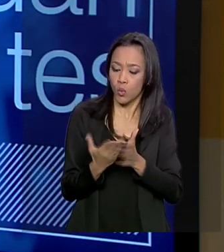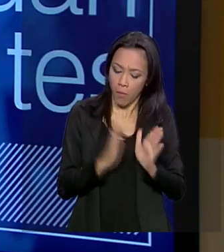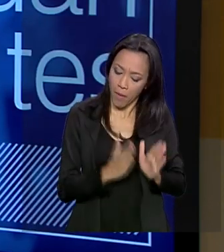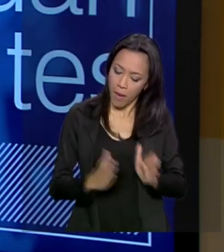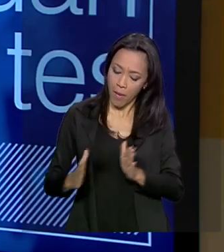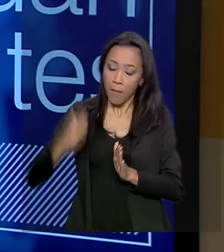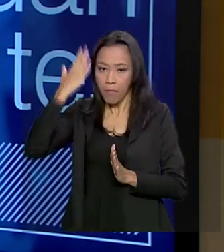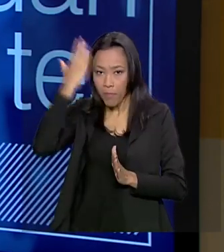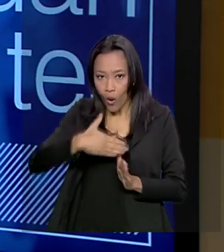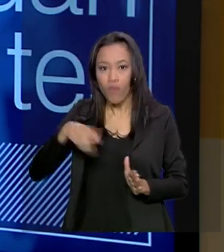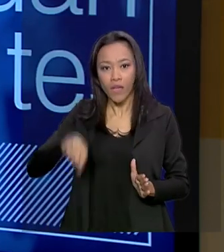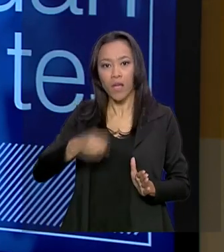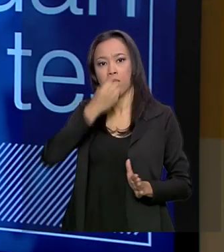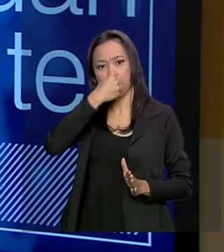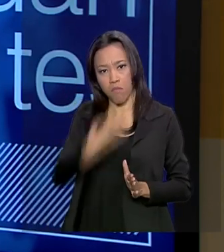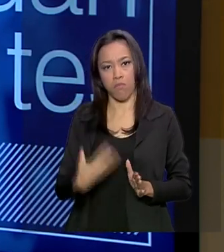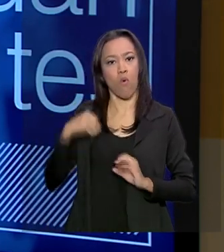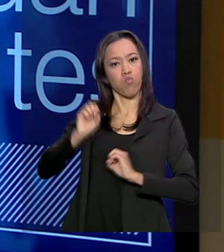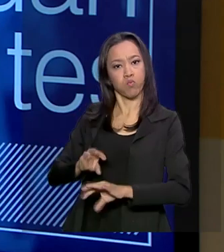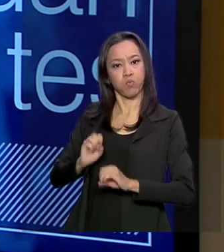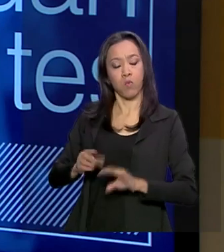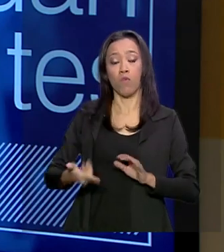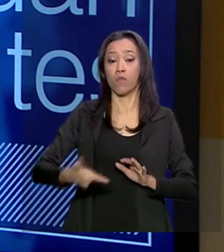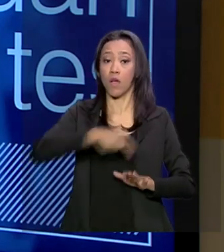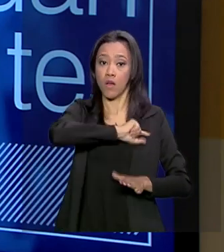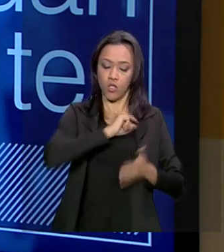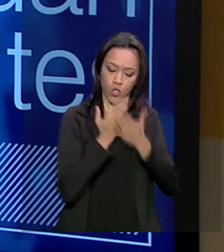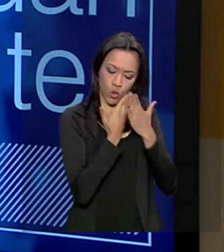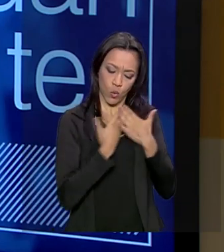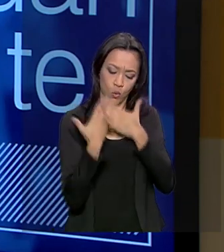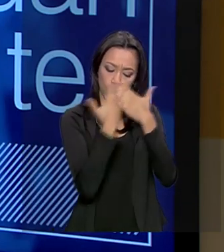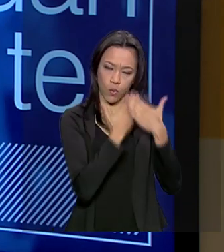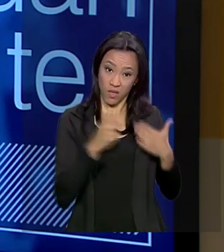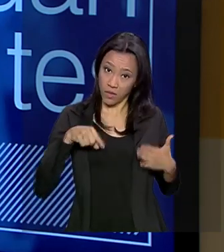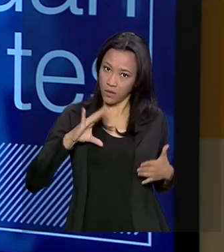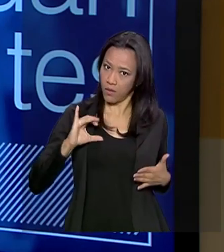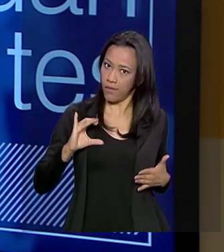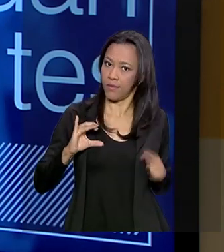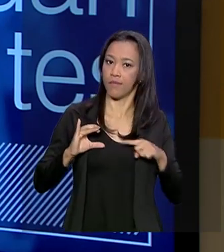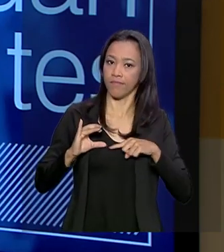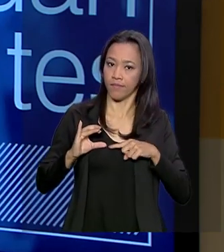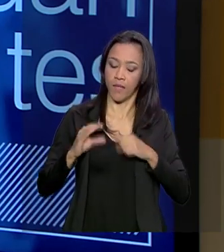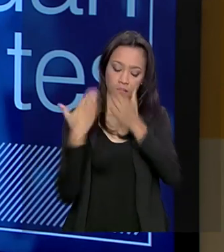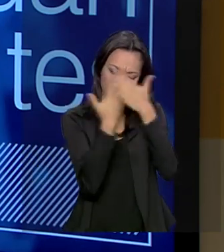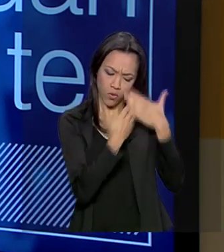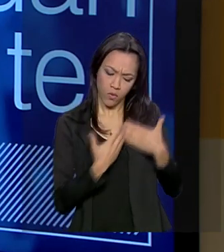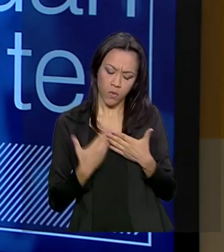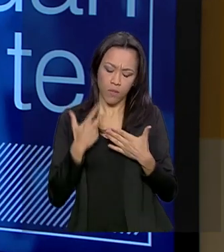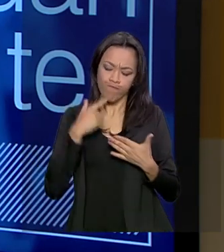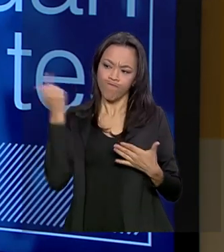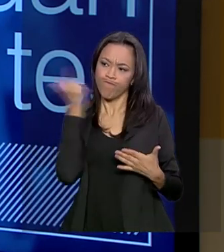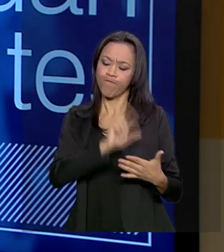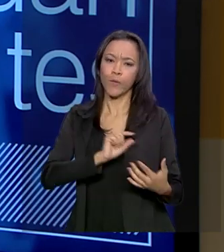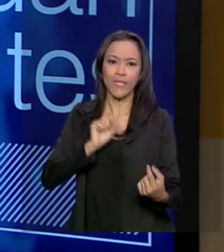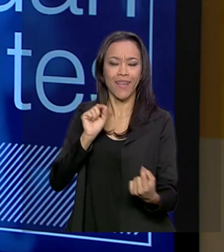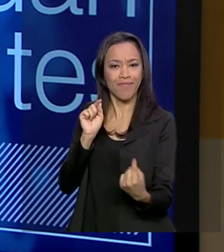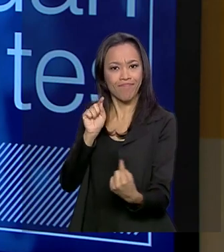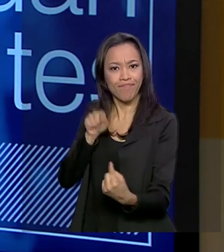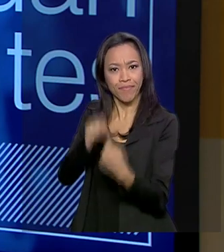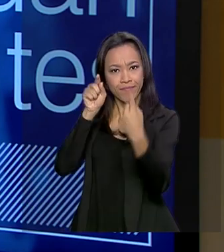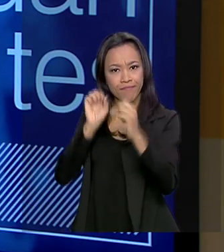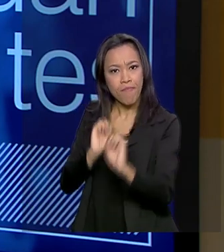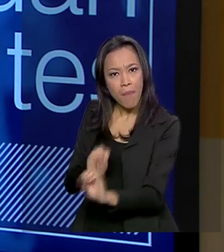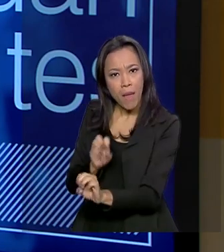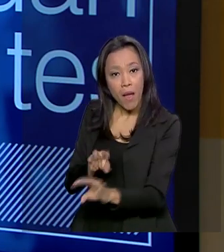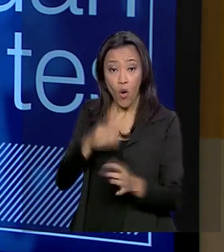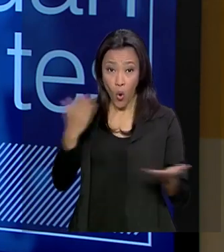funciona. Você estuda o método, isso faz parte da ciência. Estuda e vê que funciona. Hoje, o método